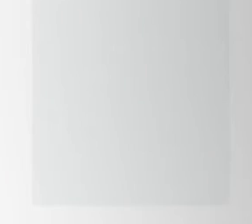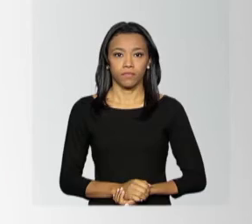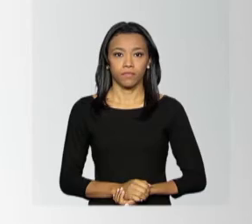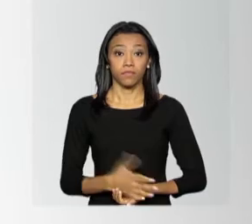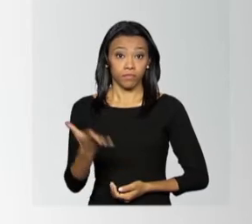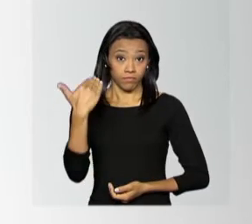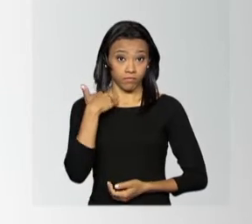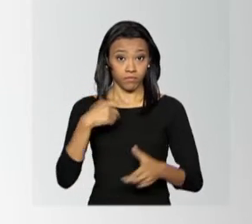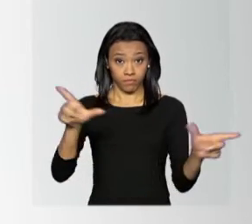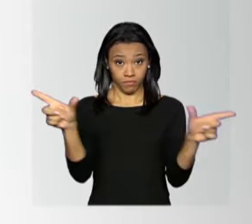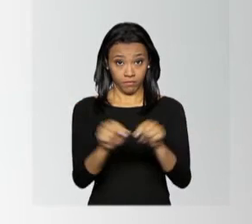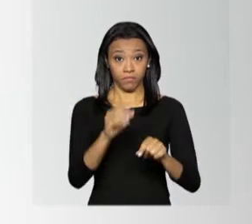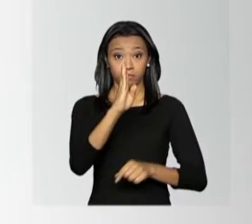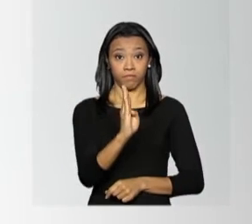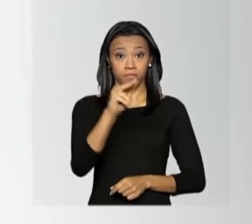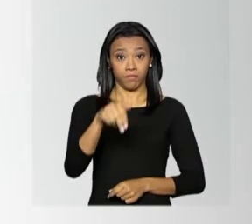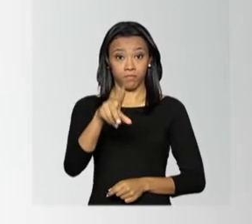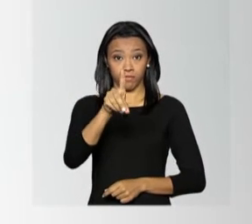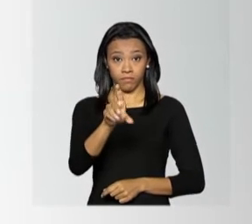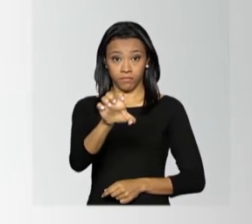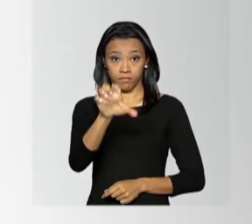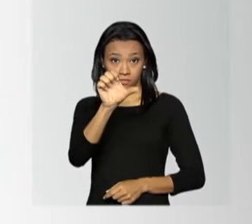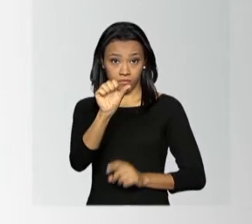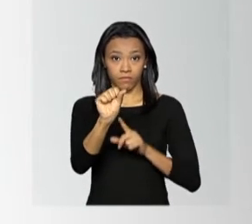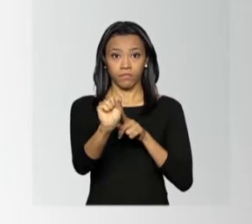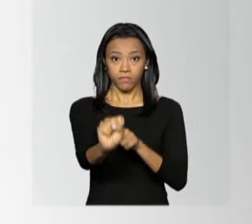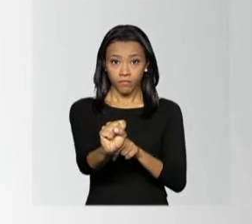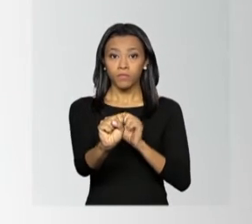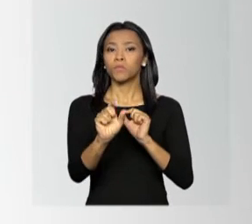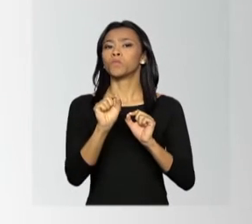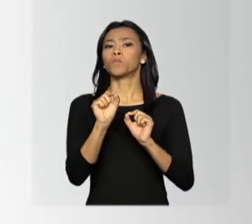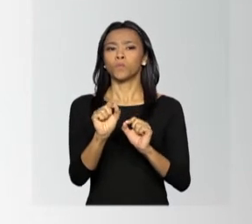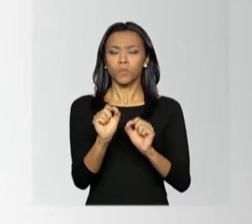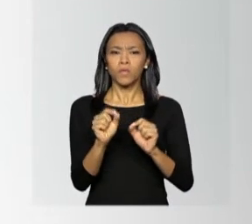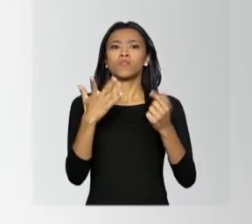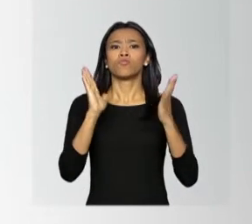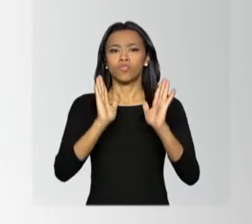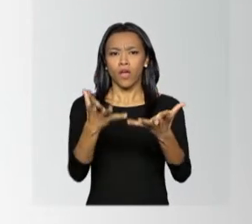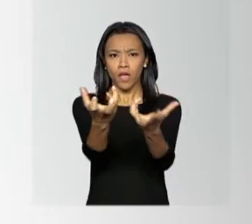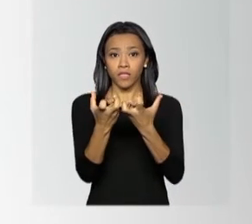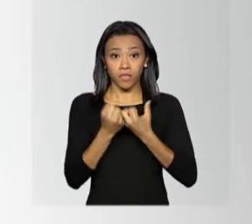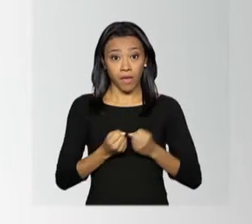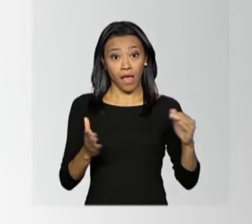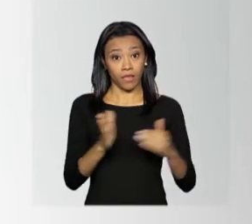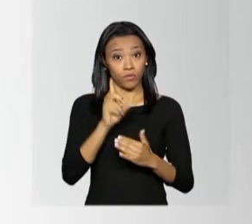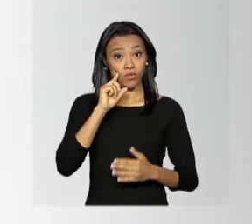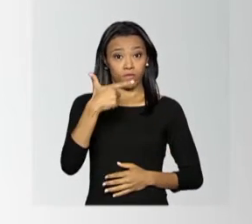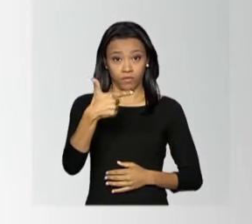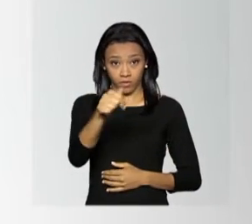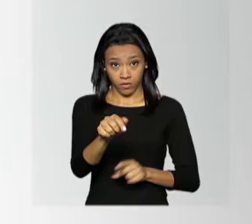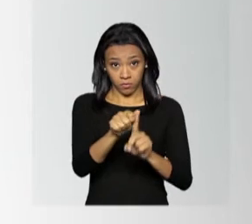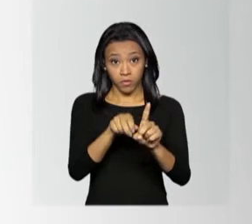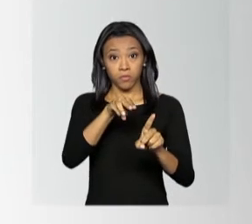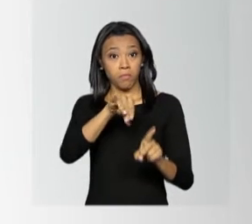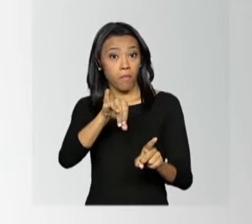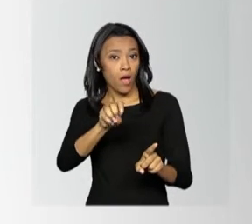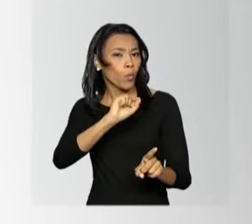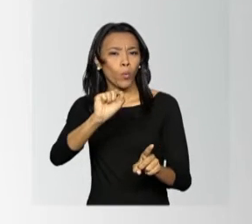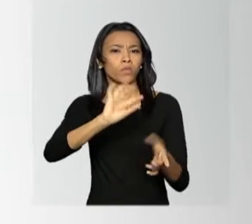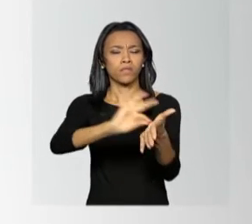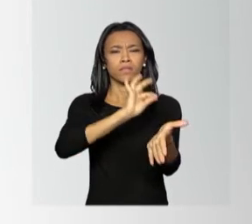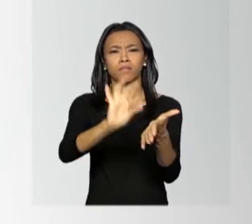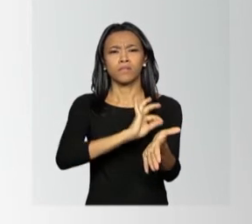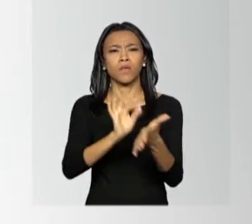O Banco Nacional de Desenvolvimento Econômico e Social, BNDES, está recebendo até o dia 27 de maio as